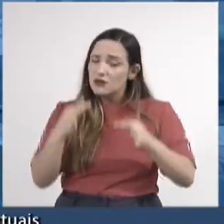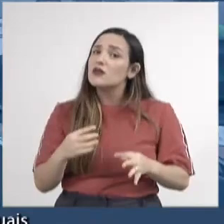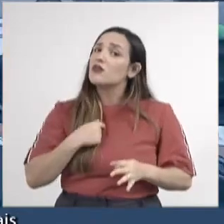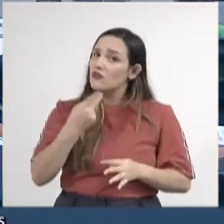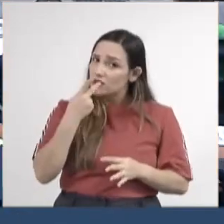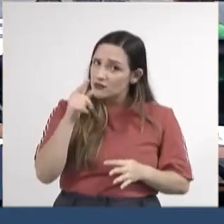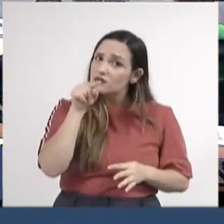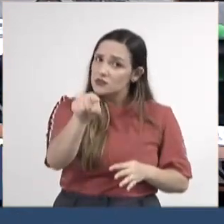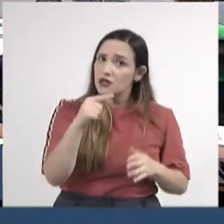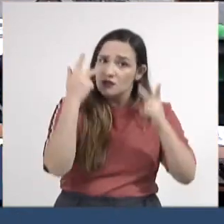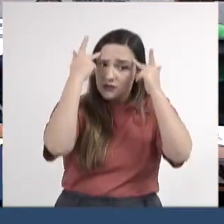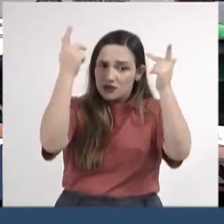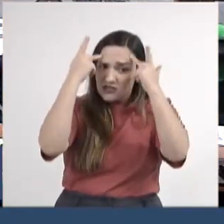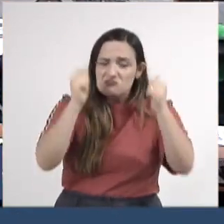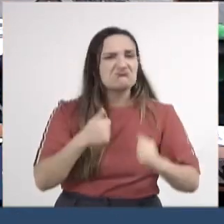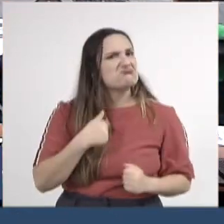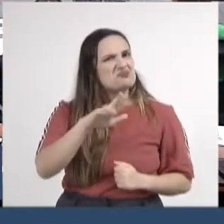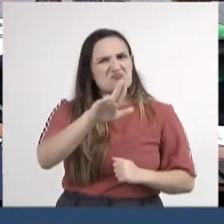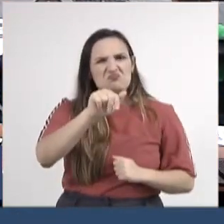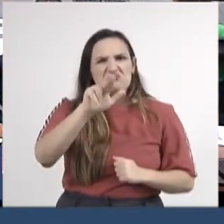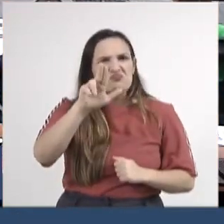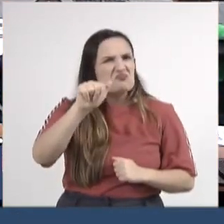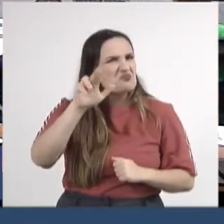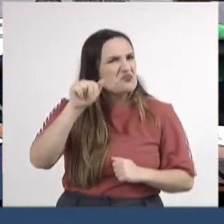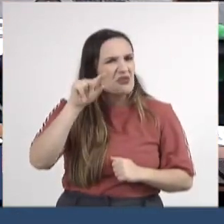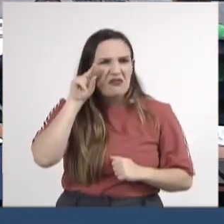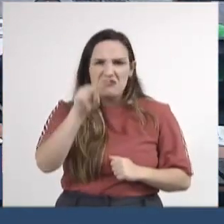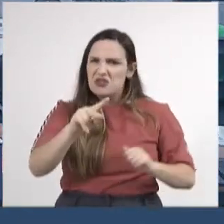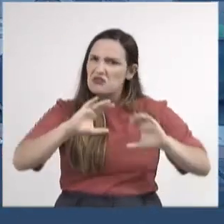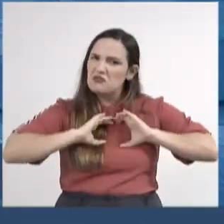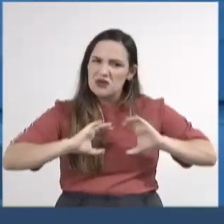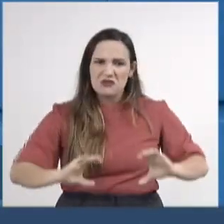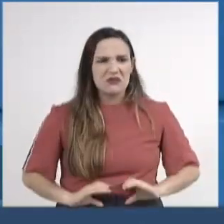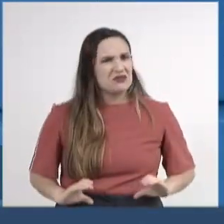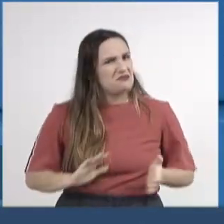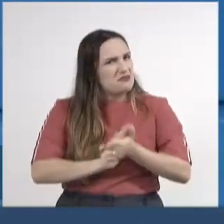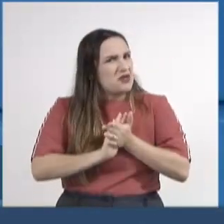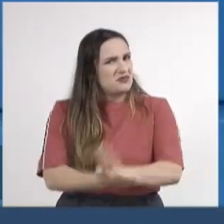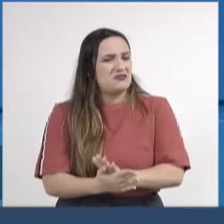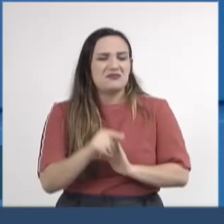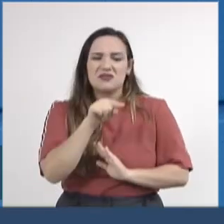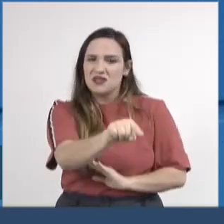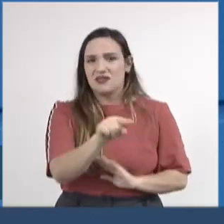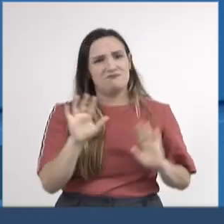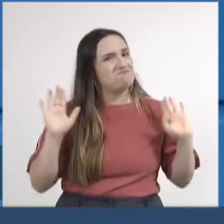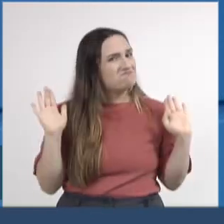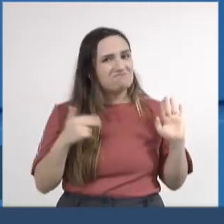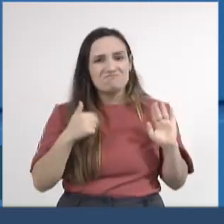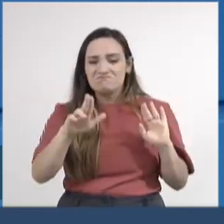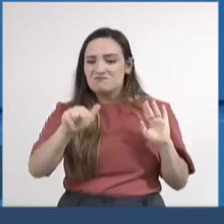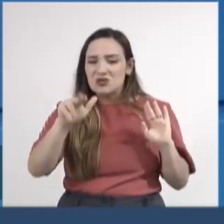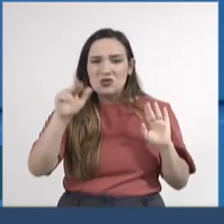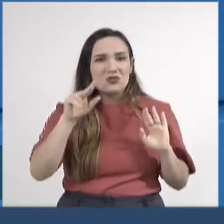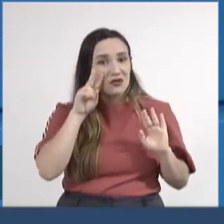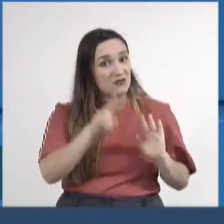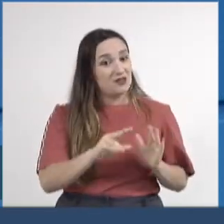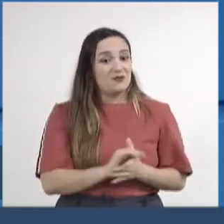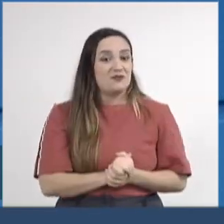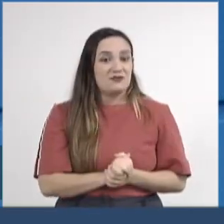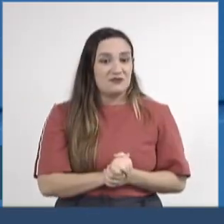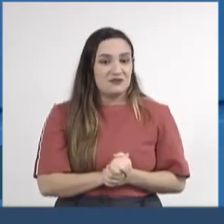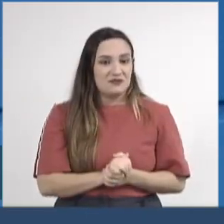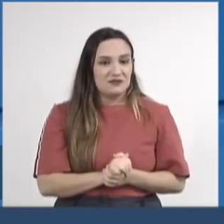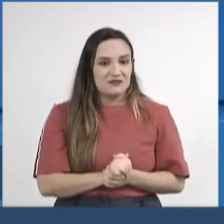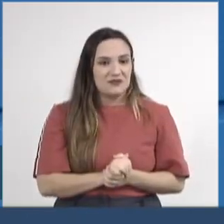à Vossa Excelência com muita tranquilidade, nunca vi nenhum comportamento de discriminação por parte do senador. Eu ouvi o